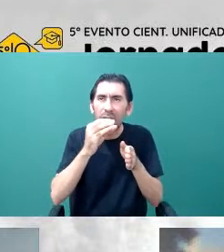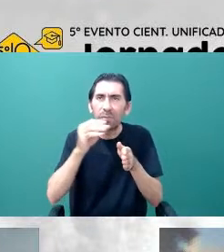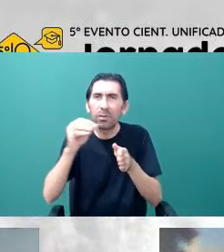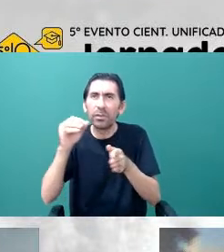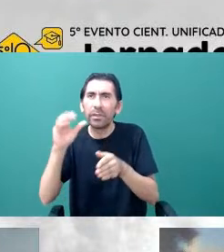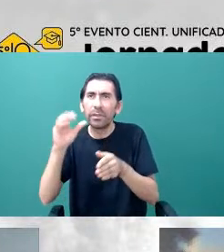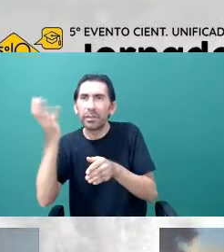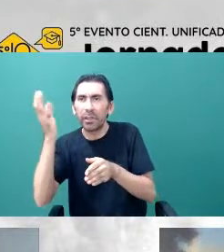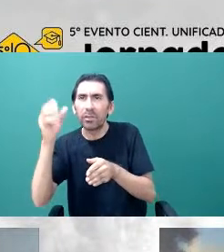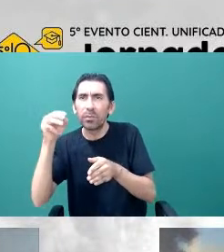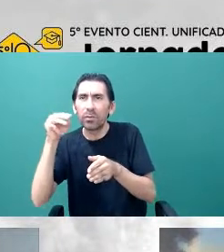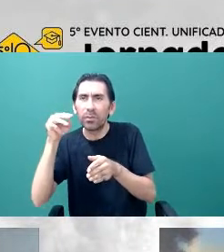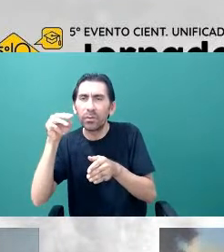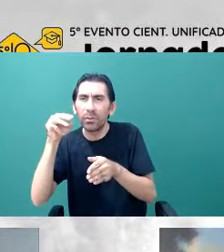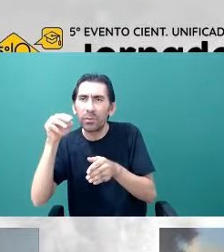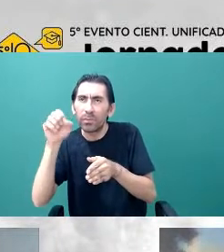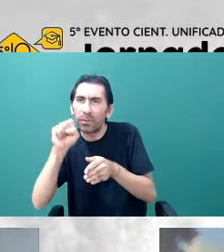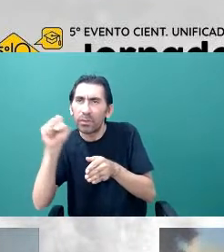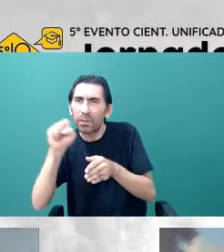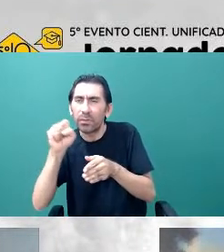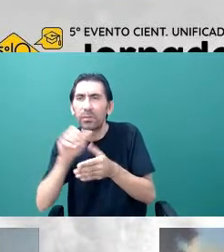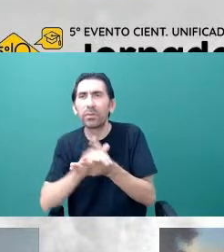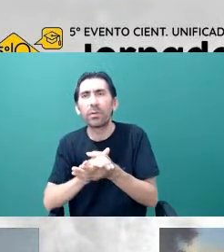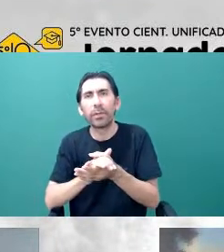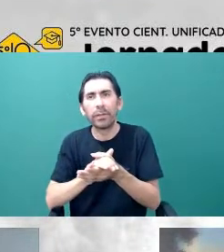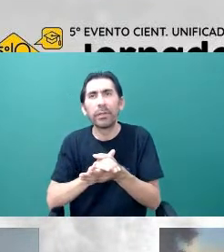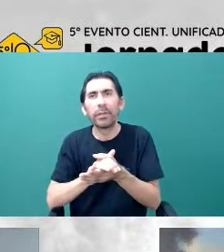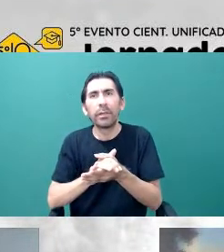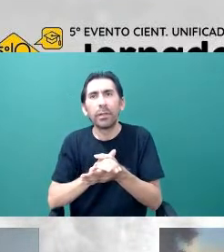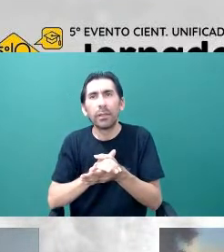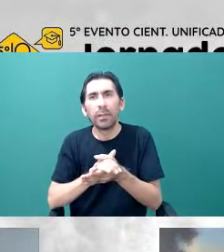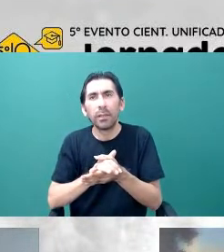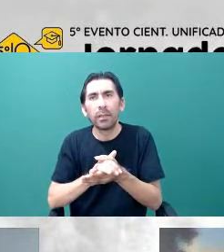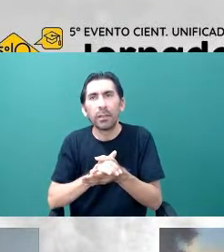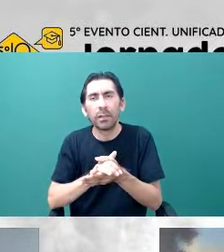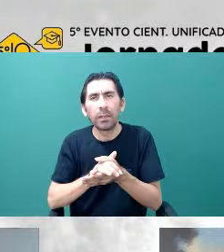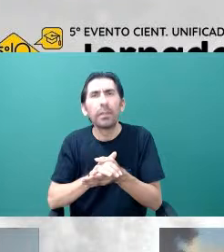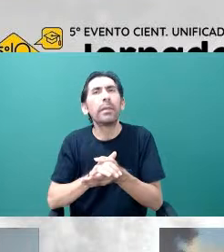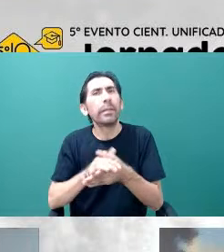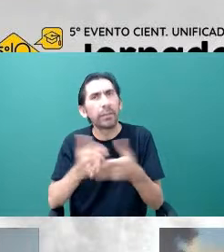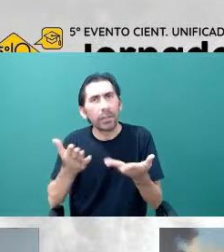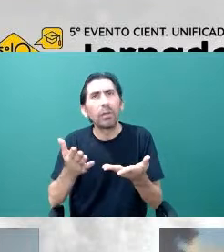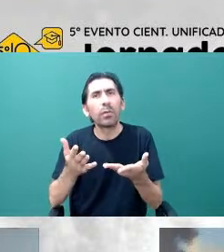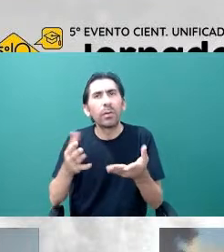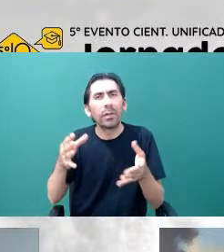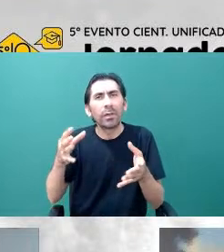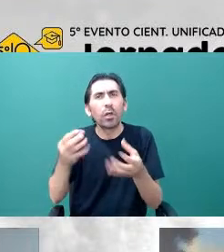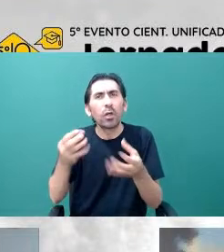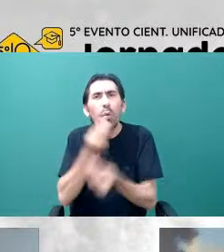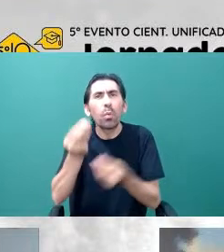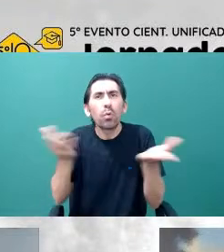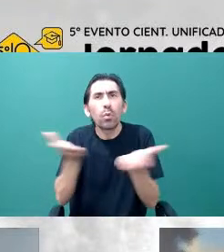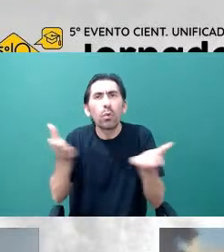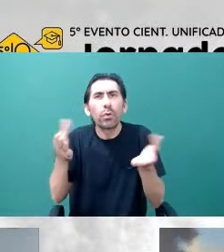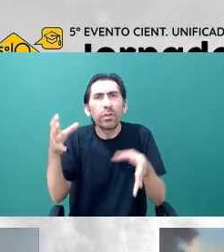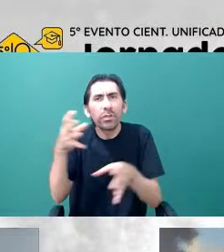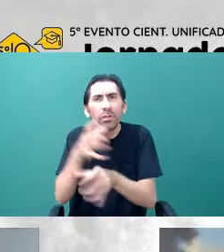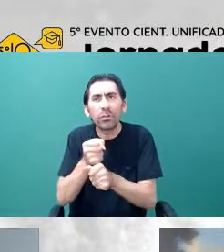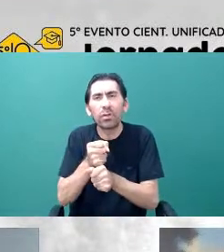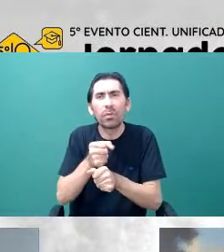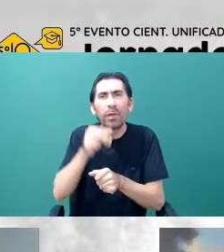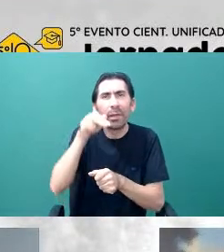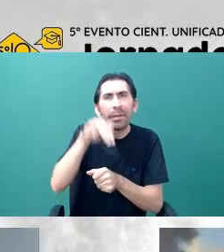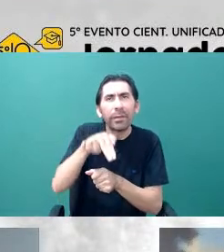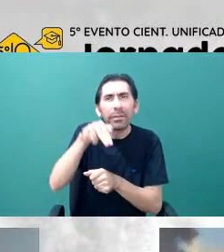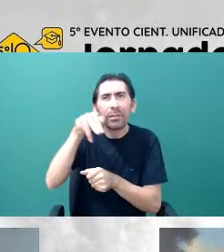Redshift com precisão de quilômetros por segundo. Vejam como é diferente,